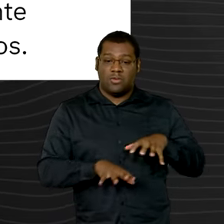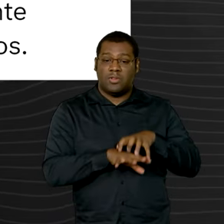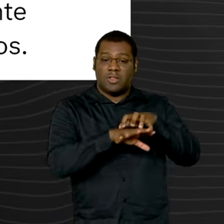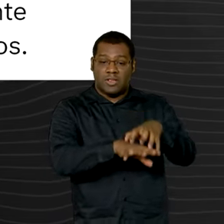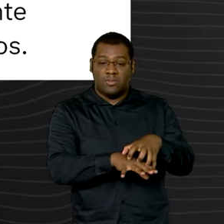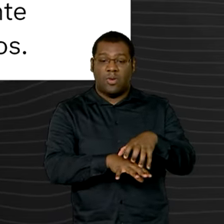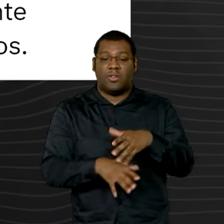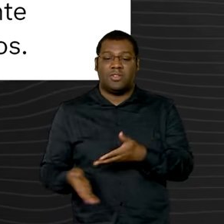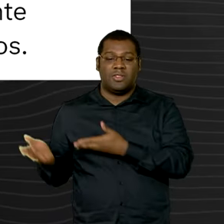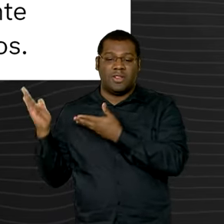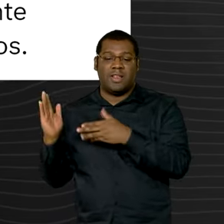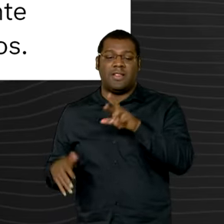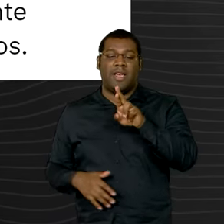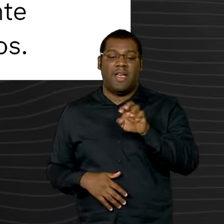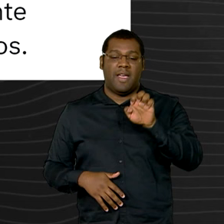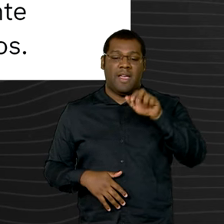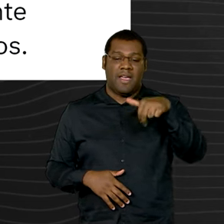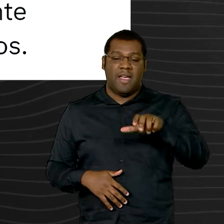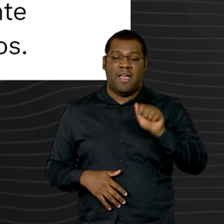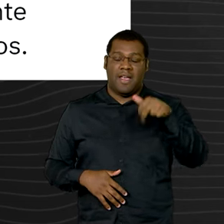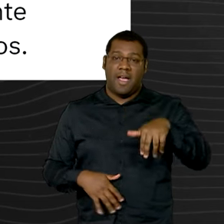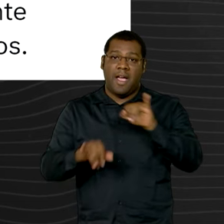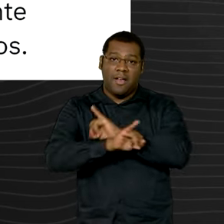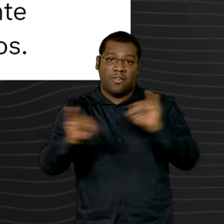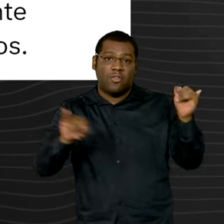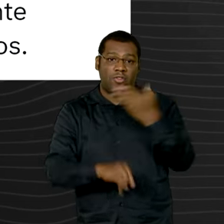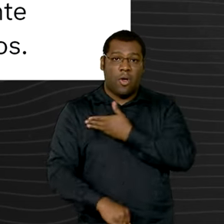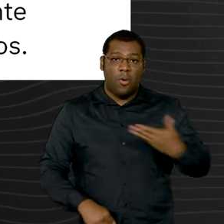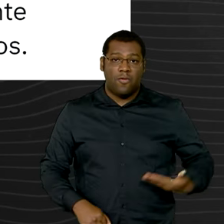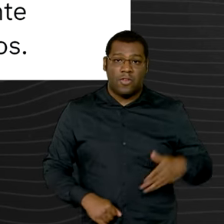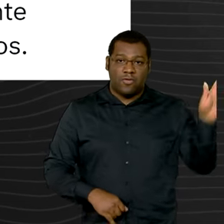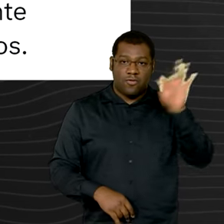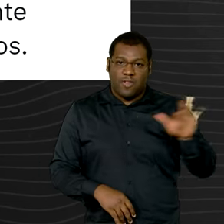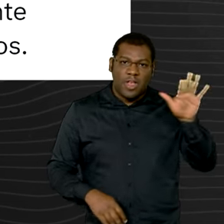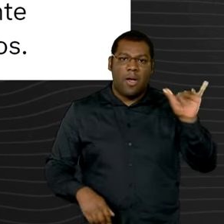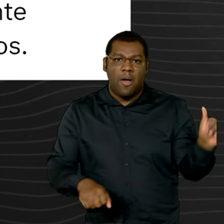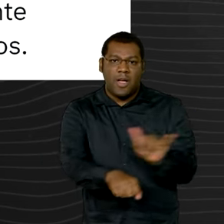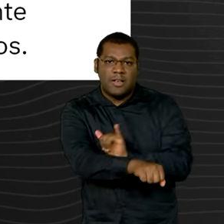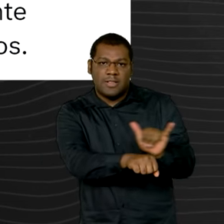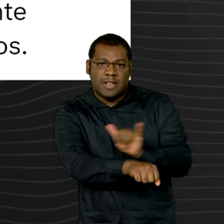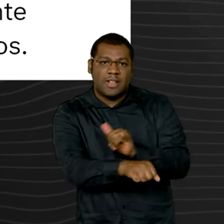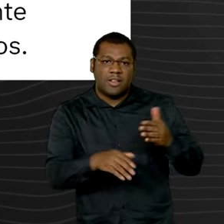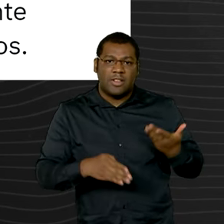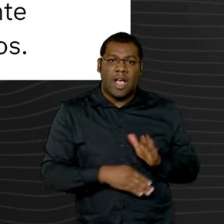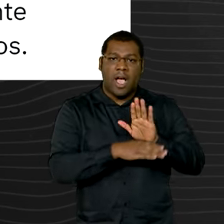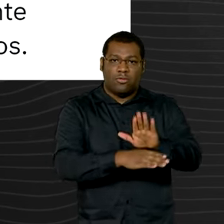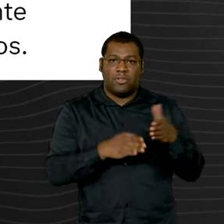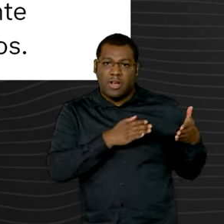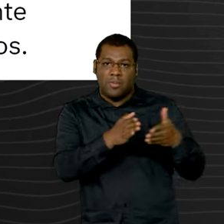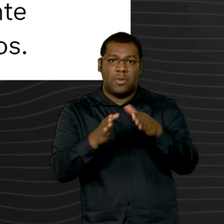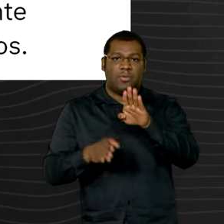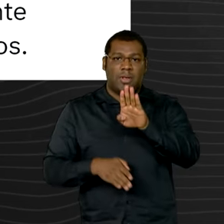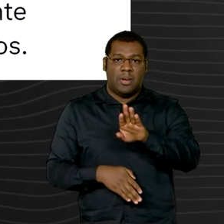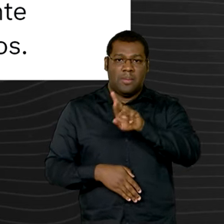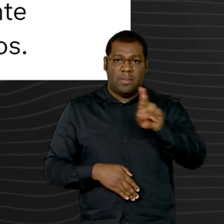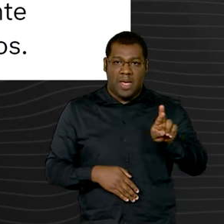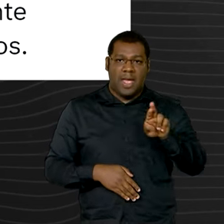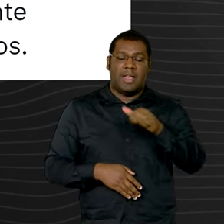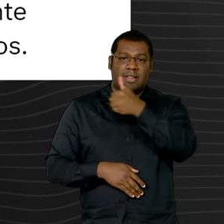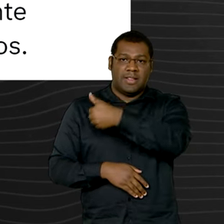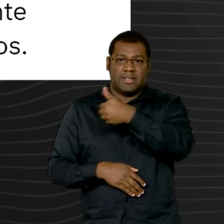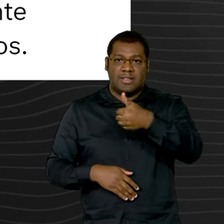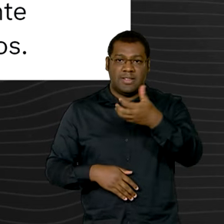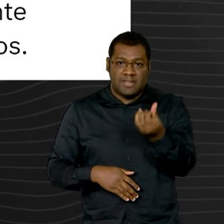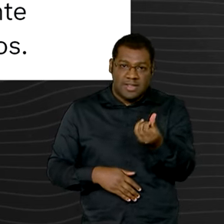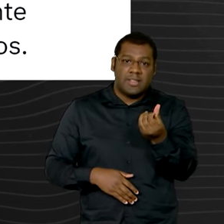informou que o governo federal já está agindo para resolver a situação nas BR-116 e 222 no